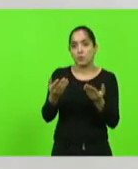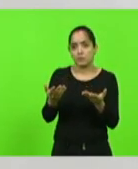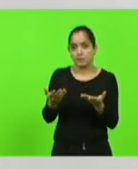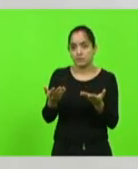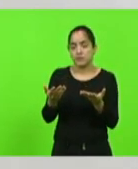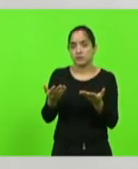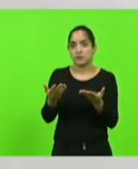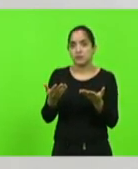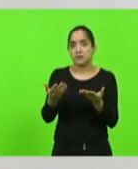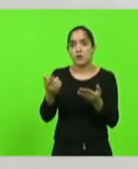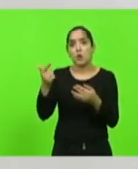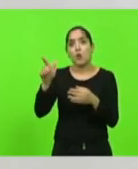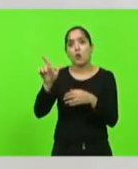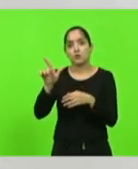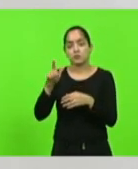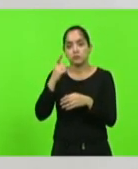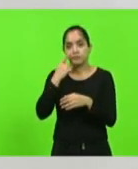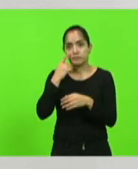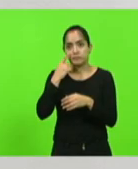Outro slide, por favor.